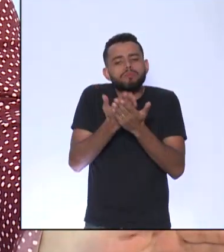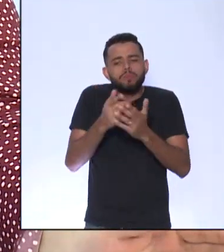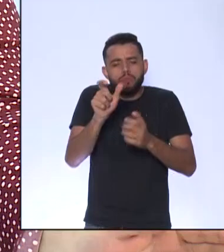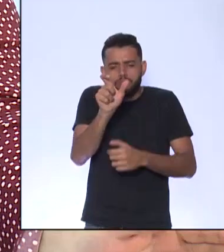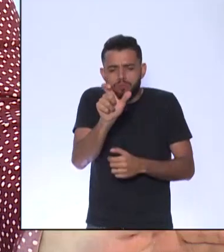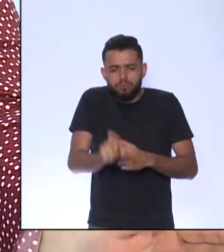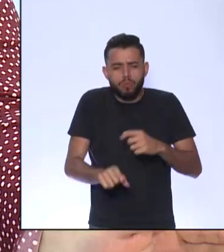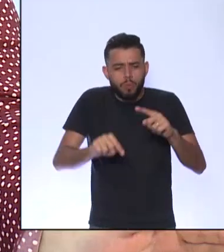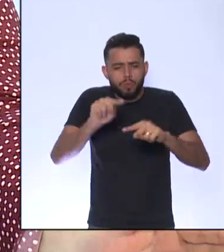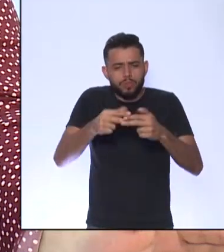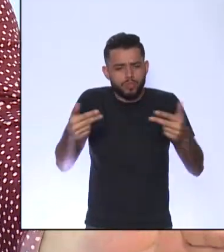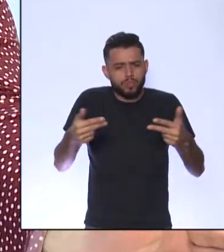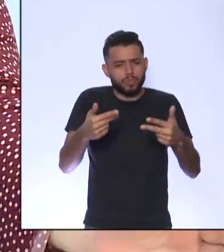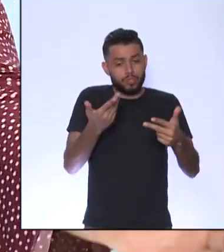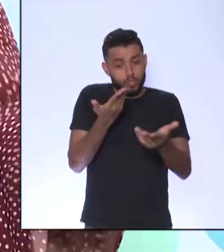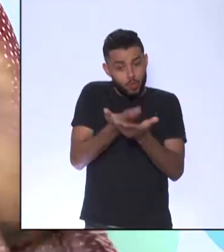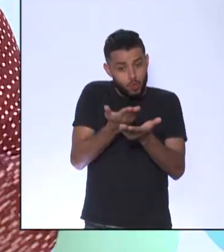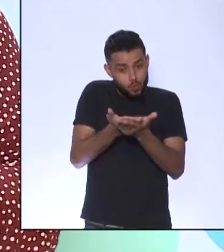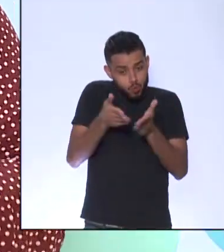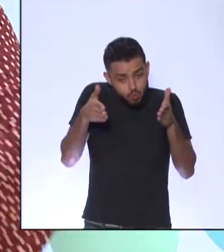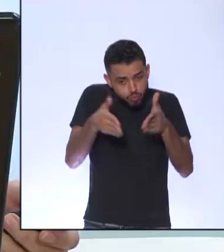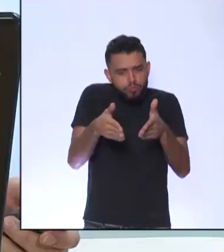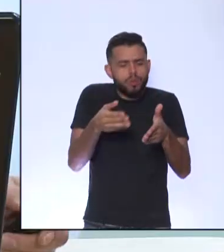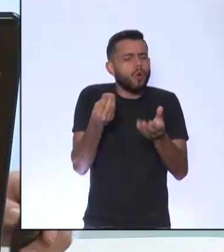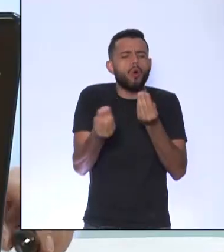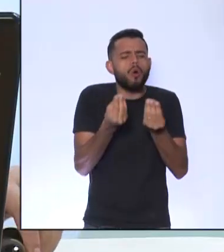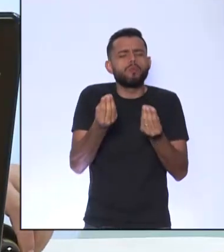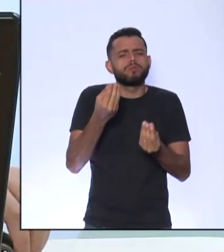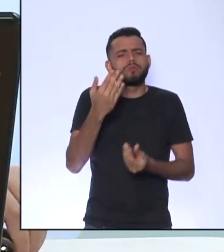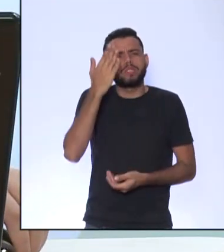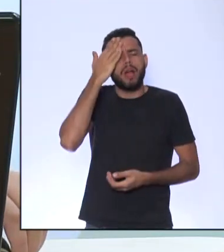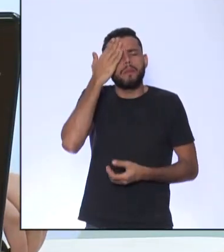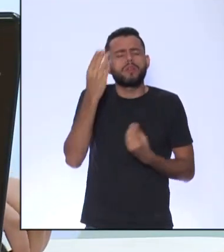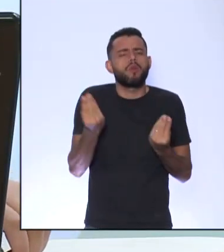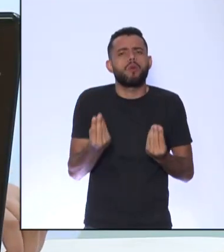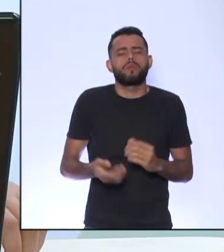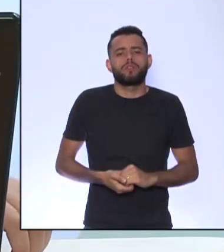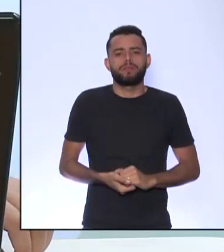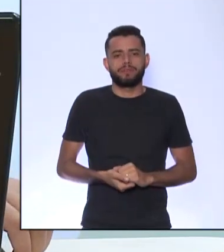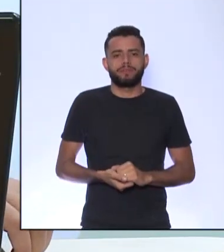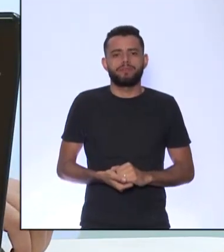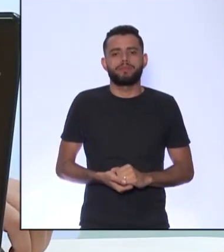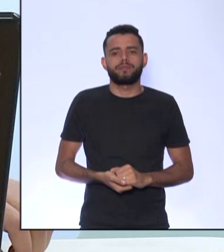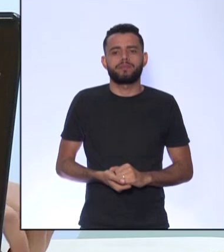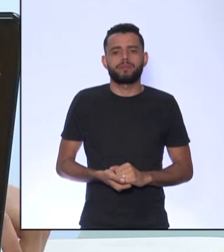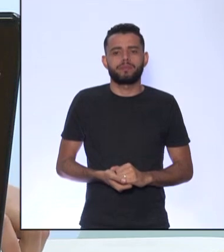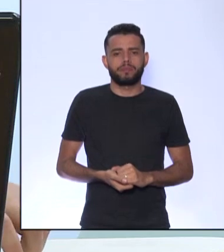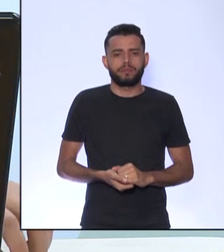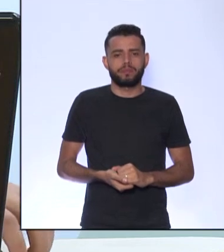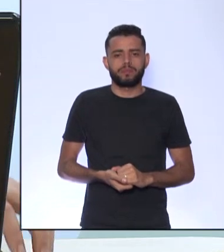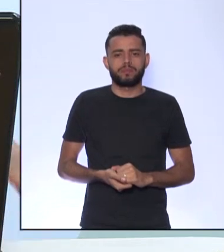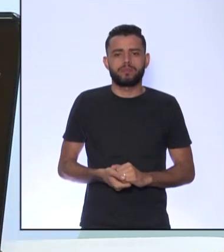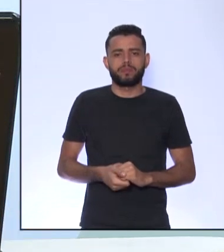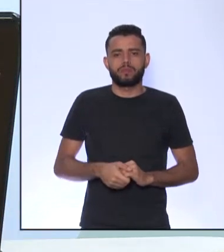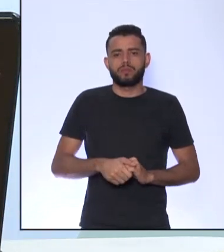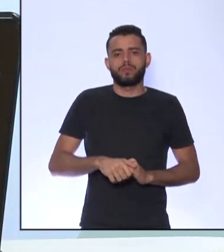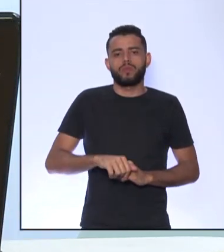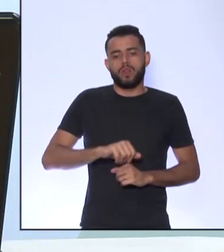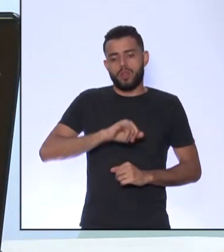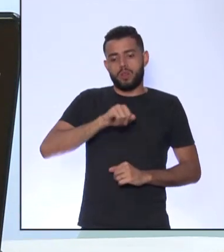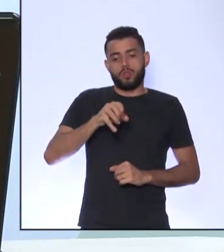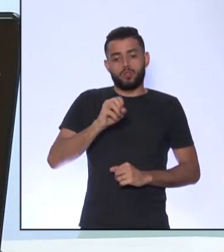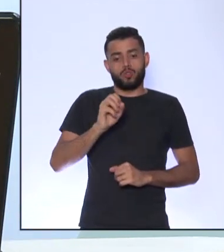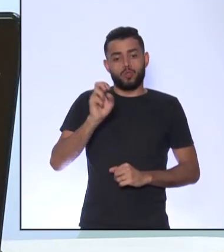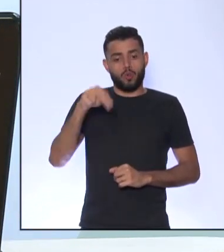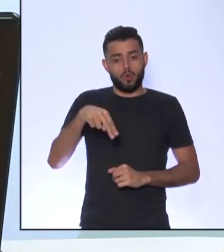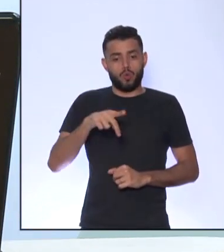a Maria Luísa Sobre isso O objeto de estudos O John Locke Falava muito sobre isso